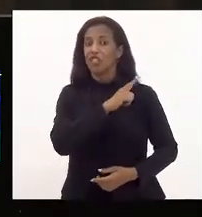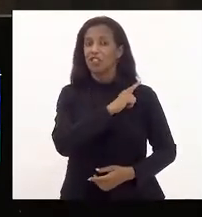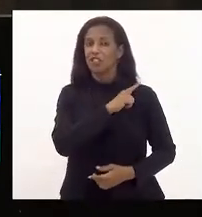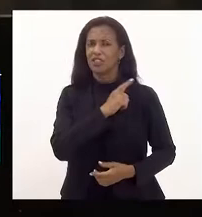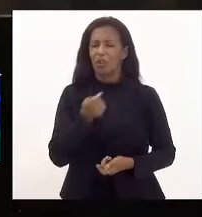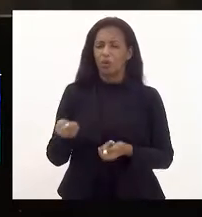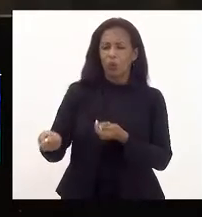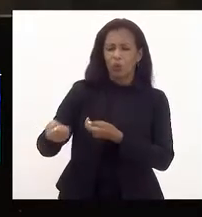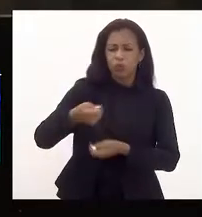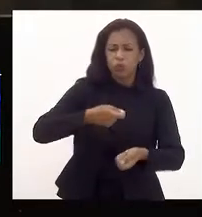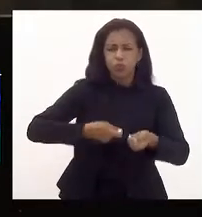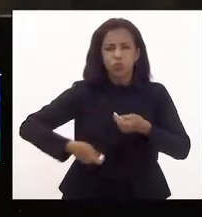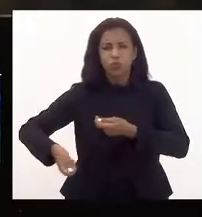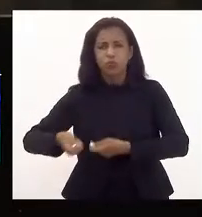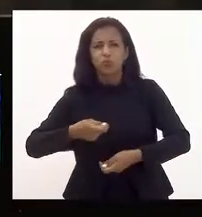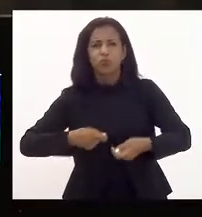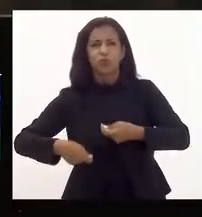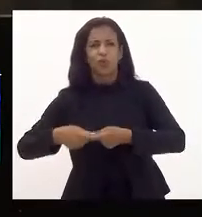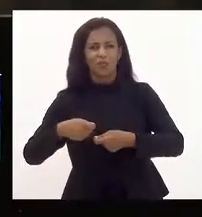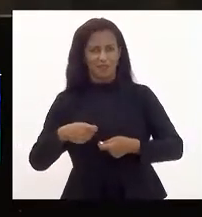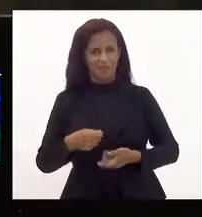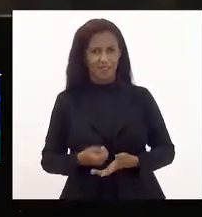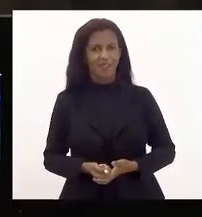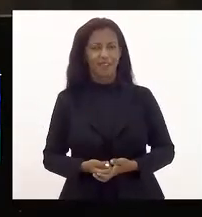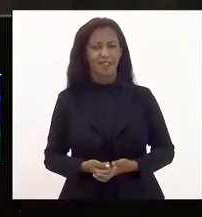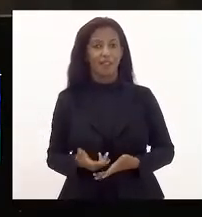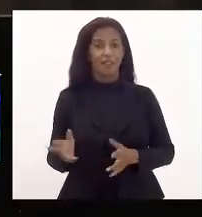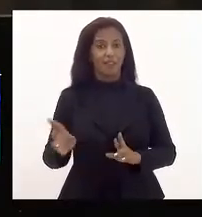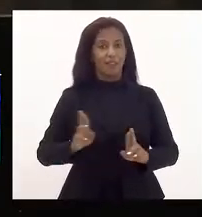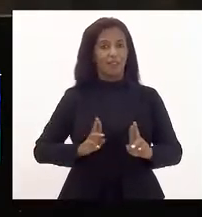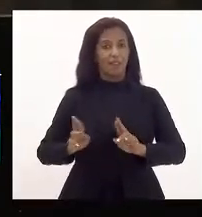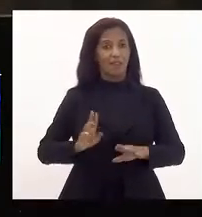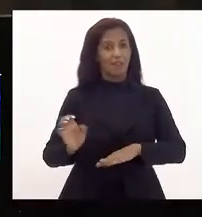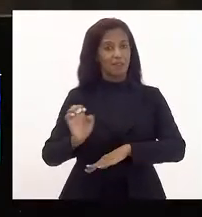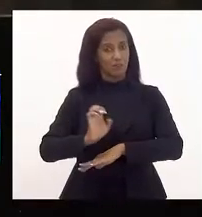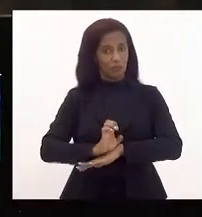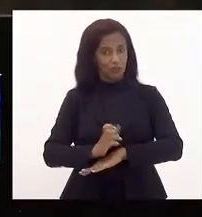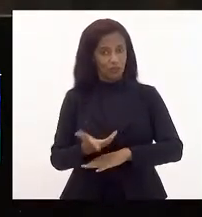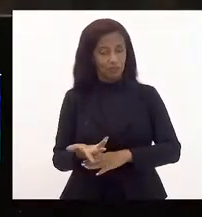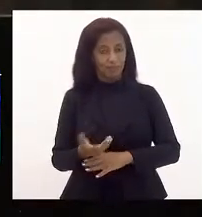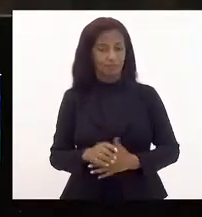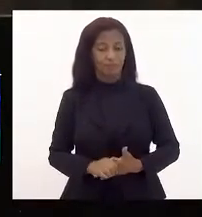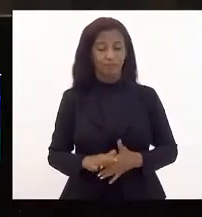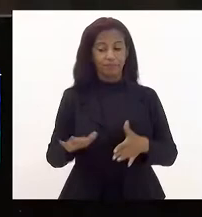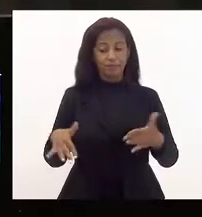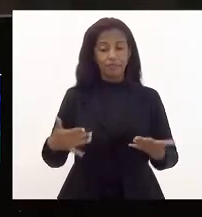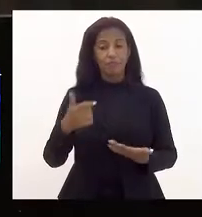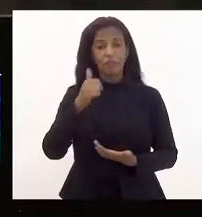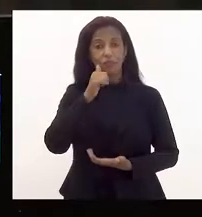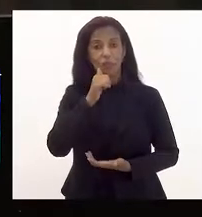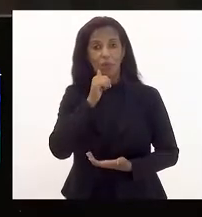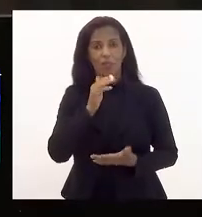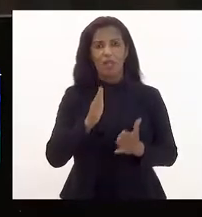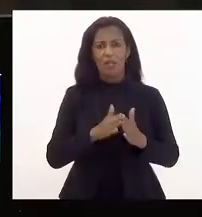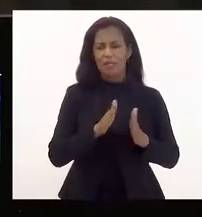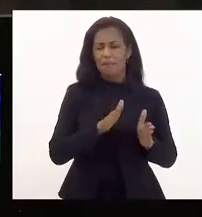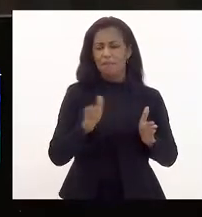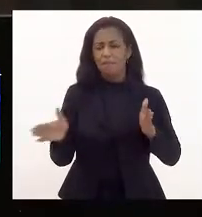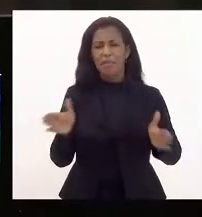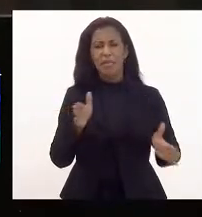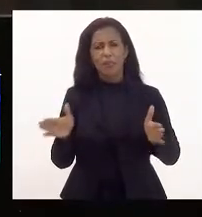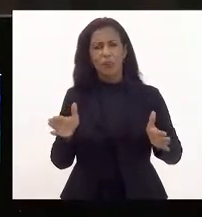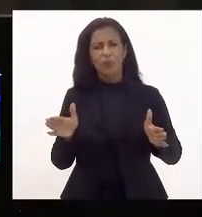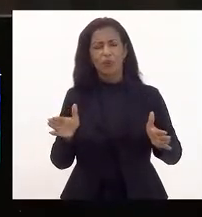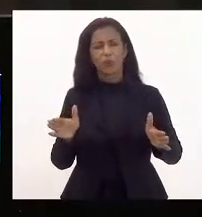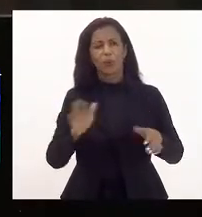da governança de modo geral em relação ao Estado. Então, as mulheres, nesse período pandêmico,